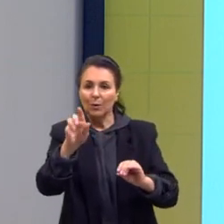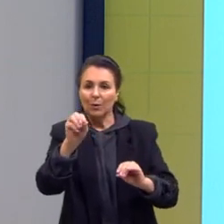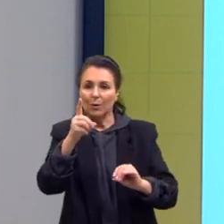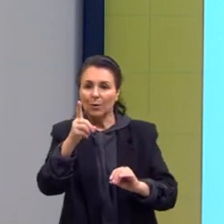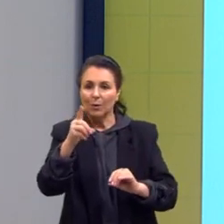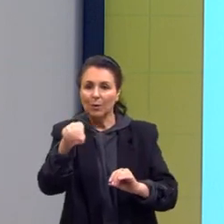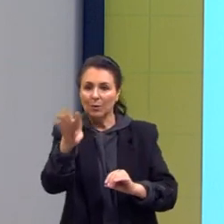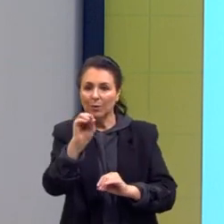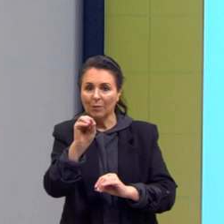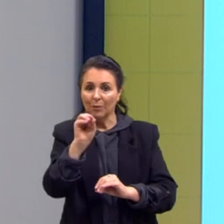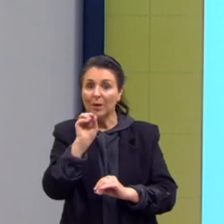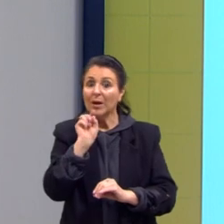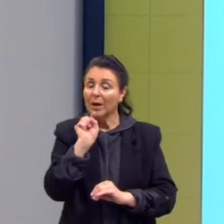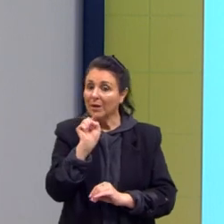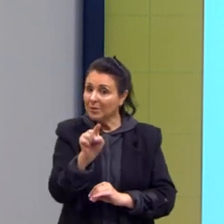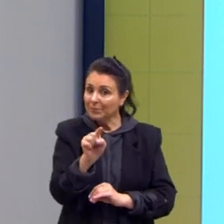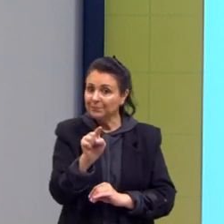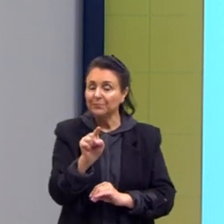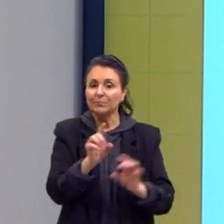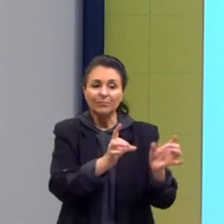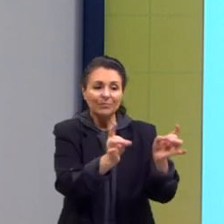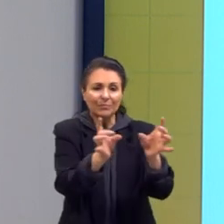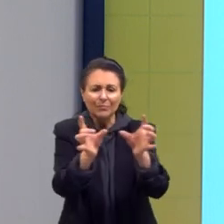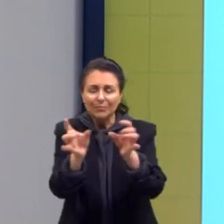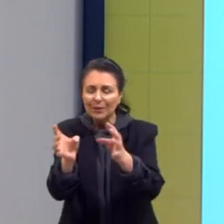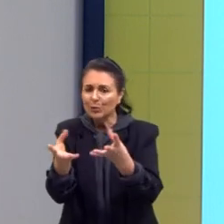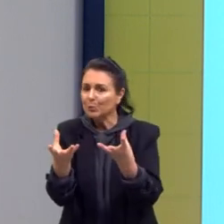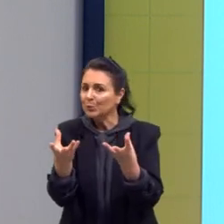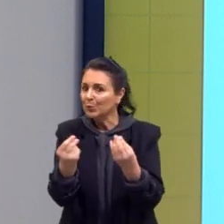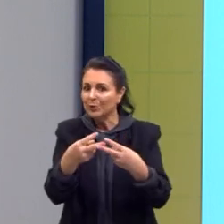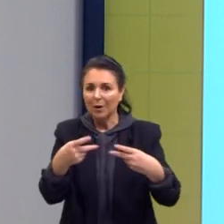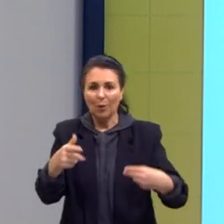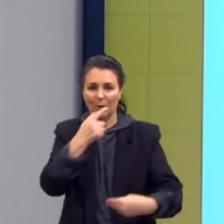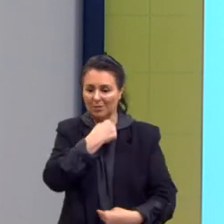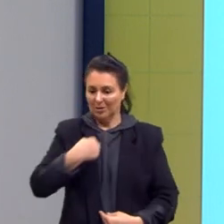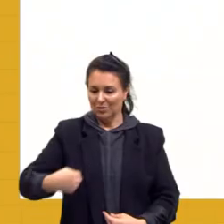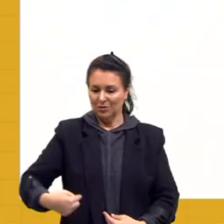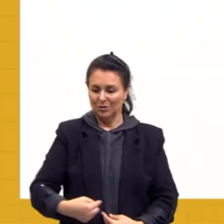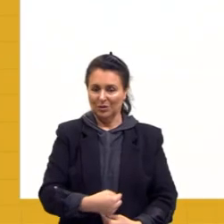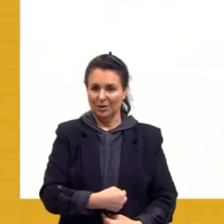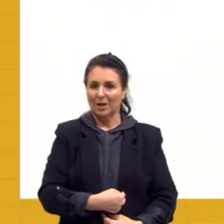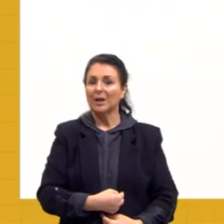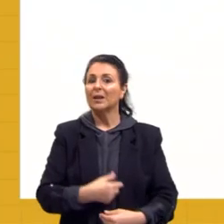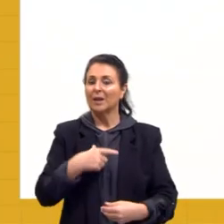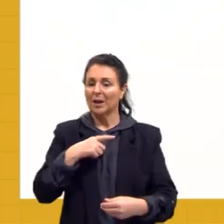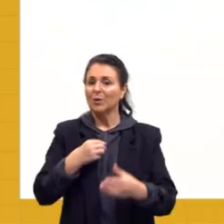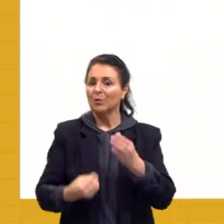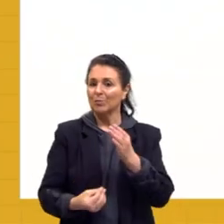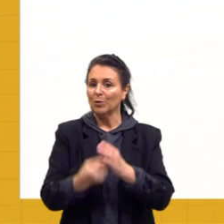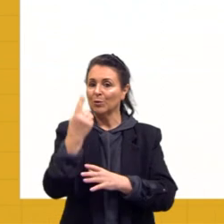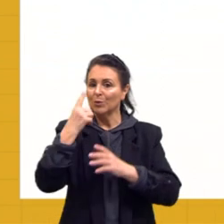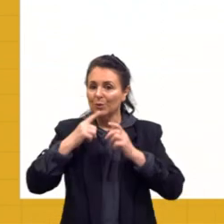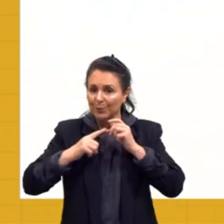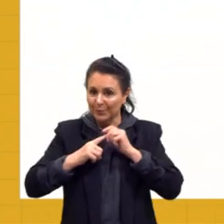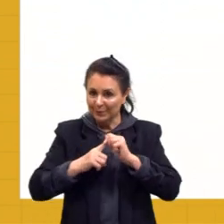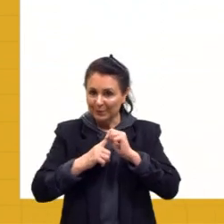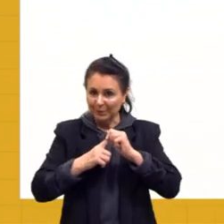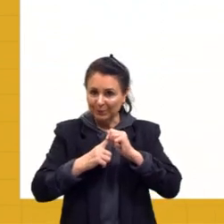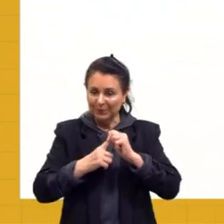Então essa é a grande questão aí que nós vendemos para a China, esses são os produtos principais. Aqui eu trago para vocês, ó,